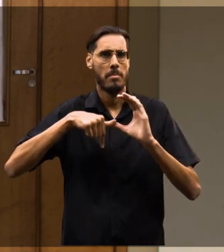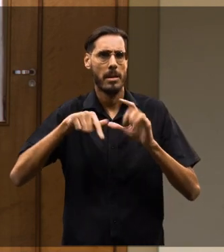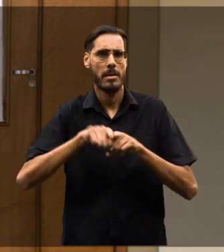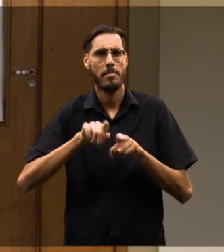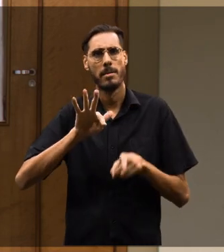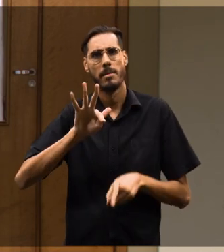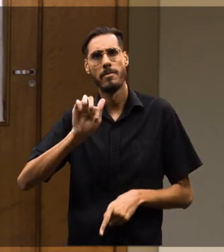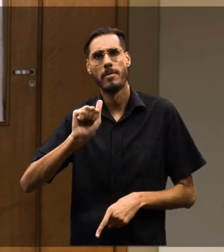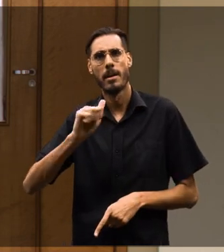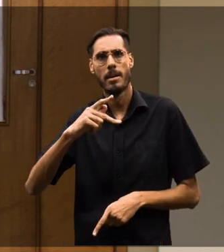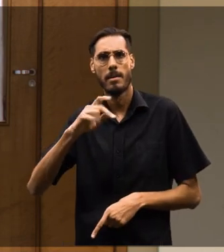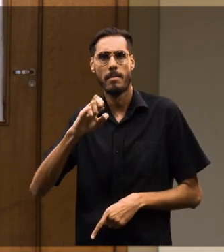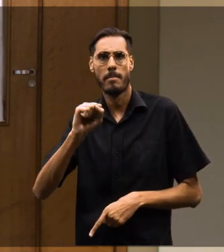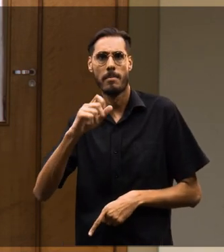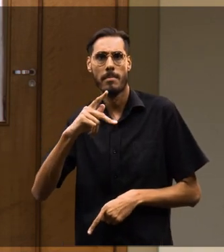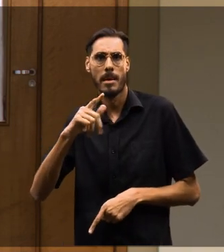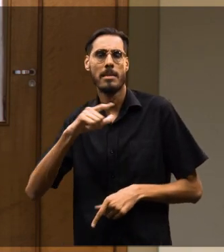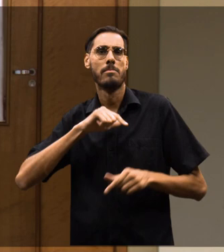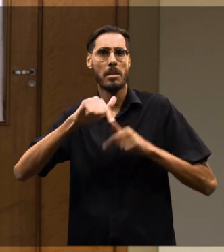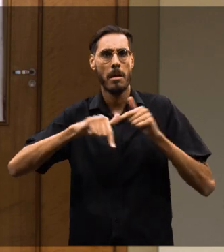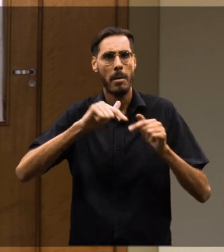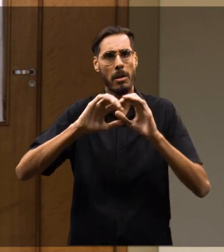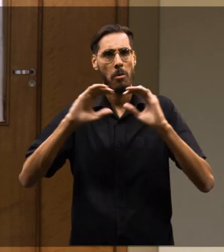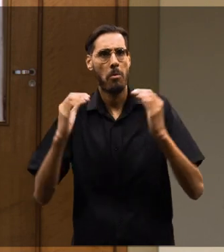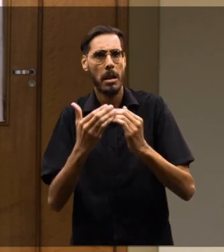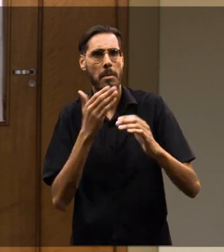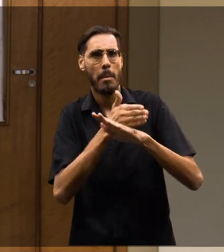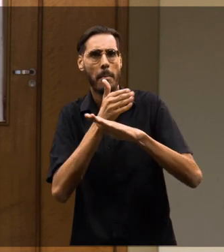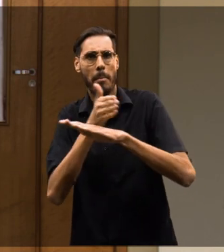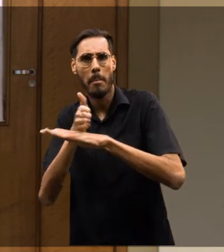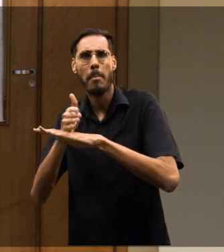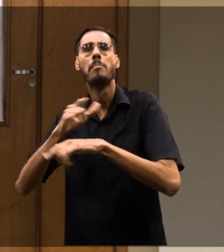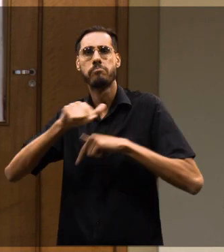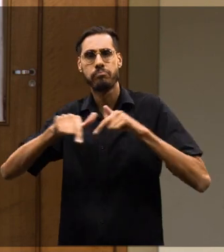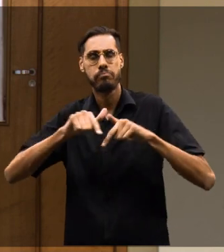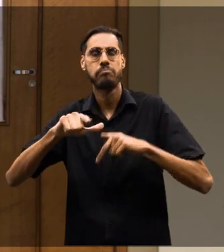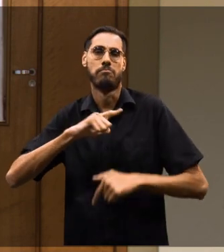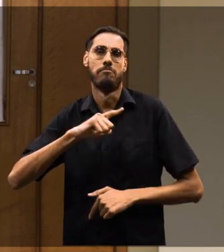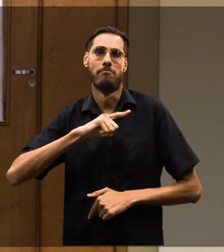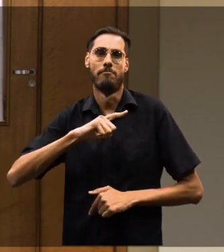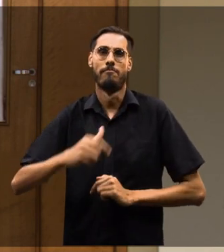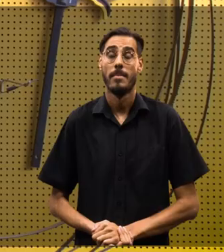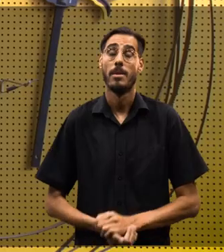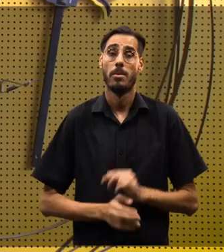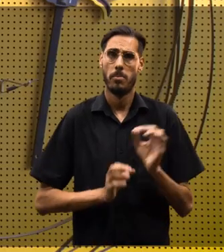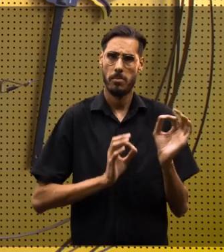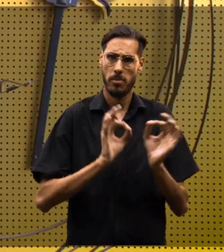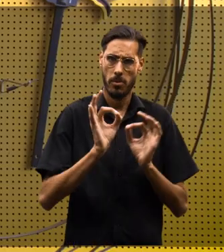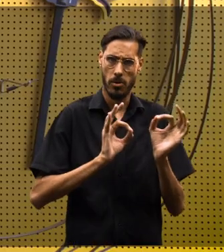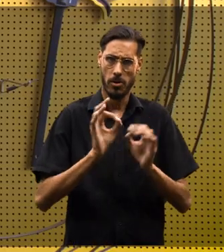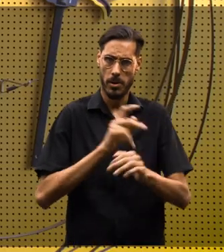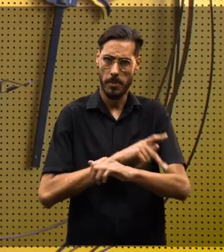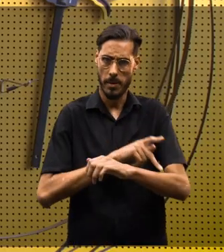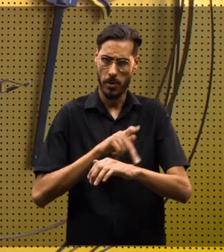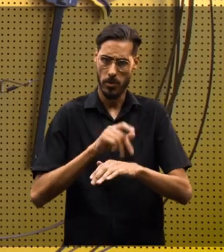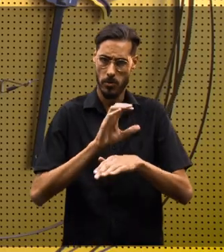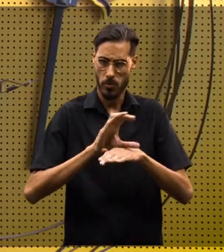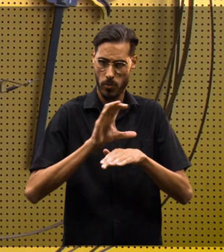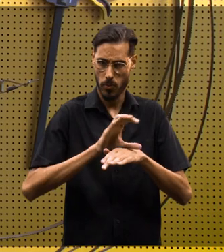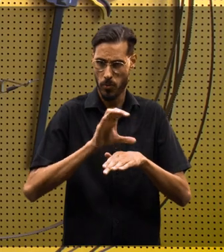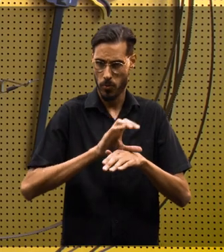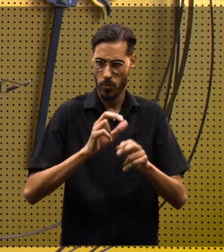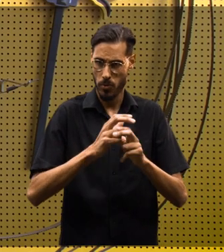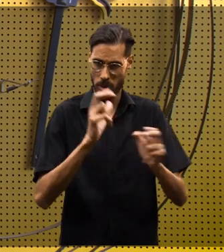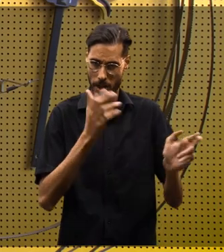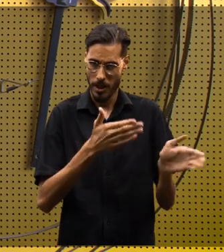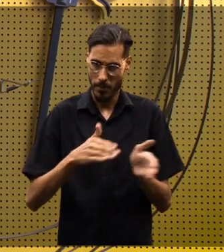CNPq e FAPESP fazendo trabalhos, indo para congresso e tudo mais, sempre tem gente trabalhando com isso. O projeto pedagógico